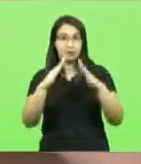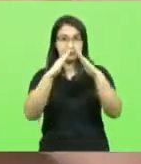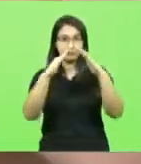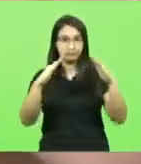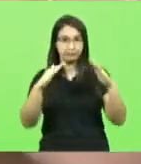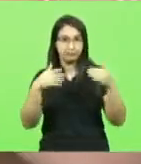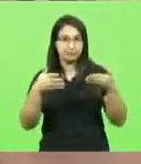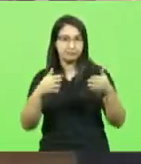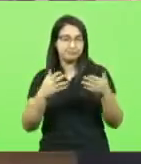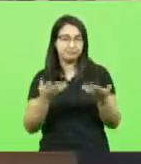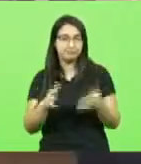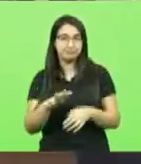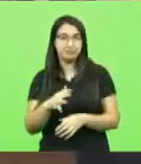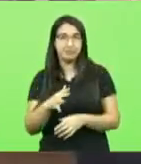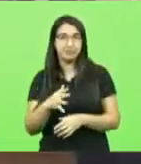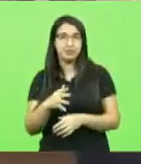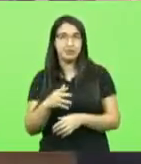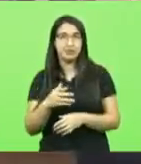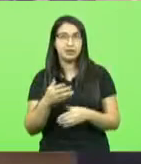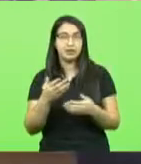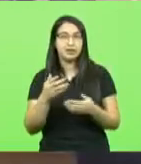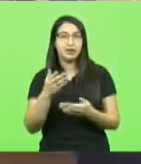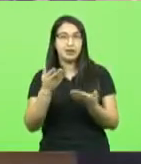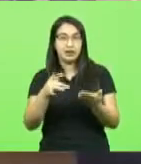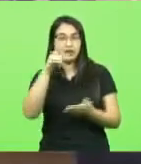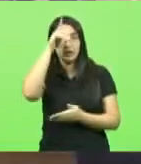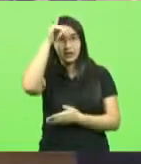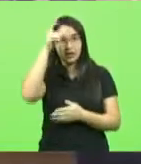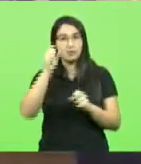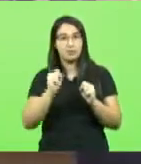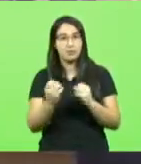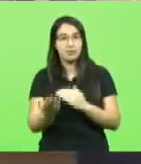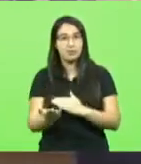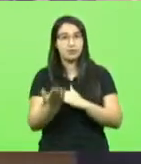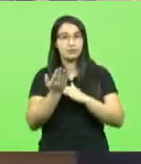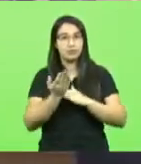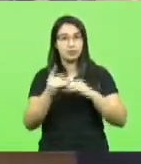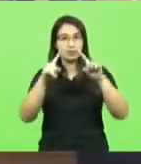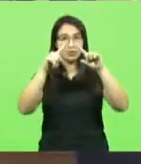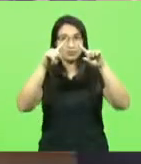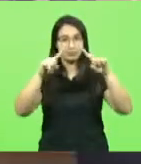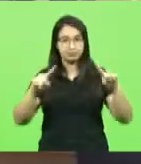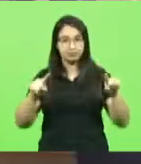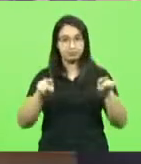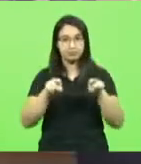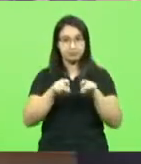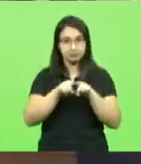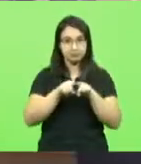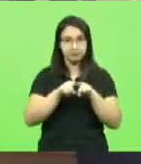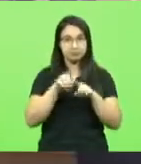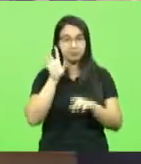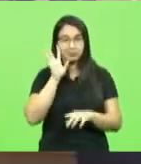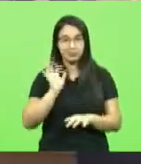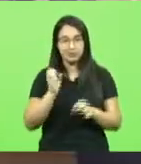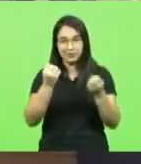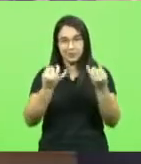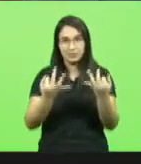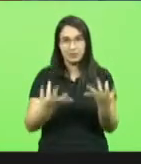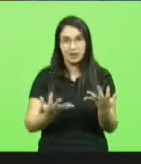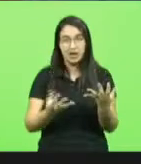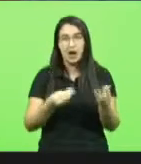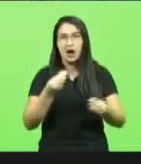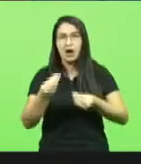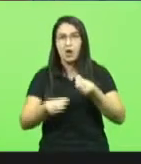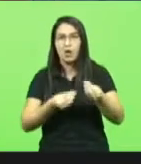polícia militar, e se o deputado Sargento Lima puder me ajudar com essa informação, eu não sei, deputado Sargento Lima, qual é o